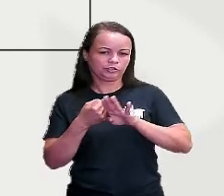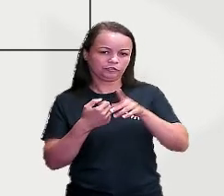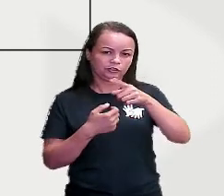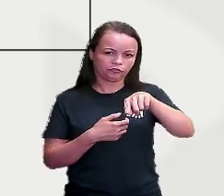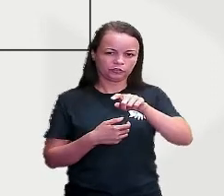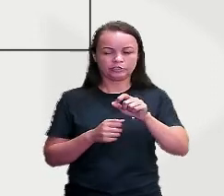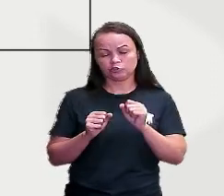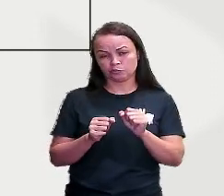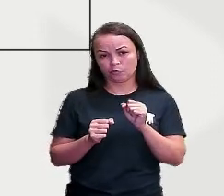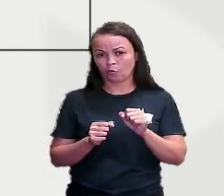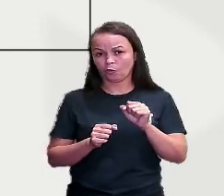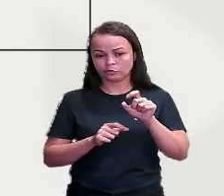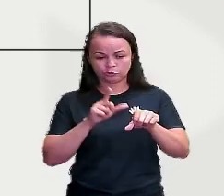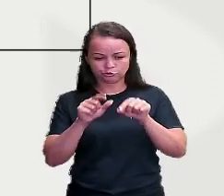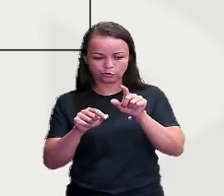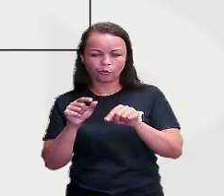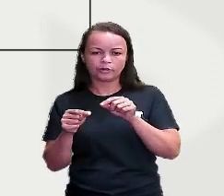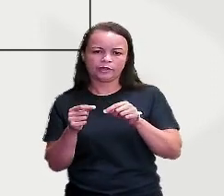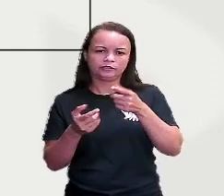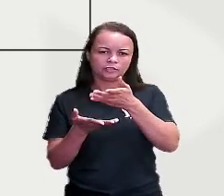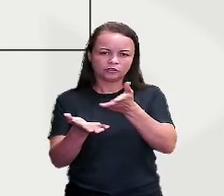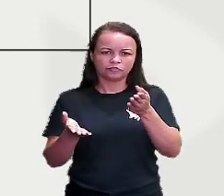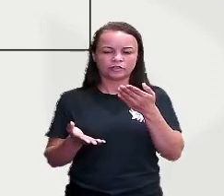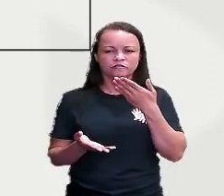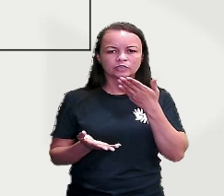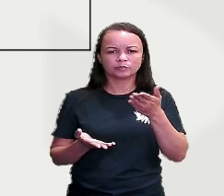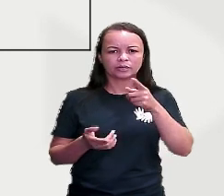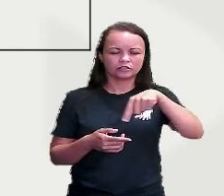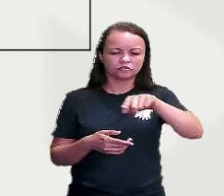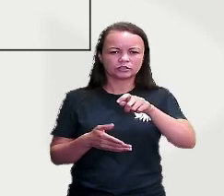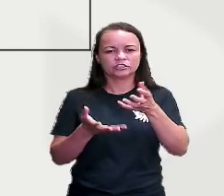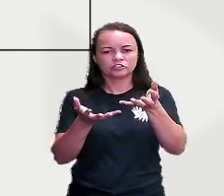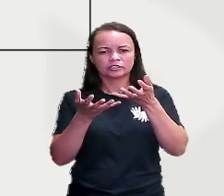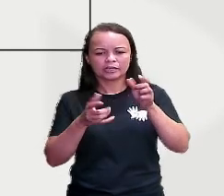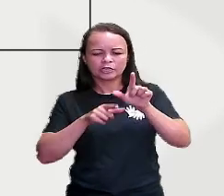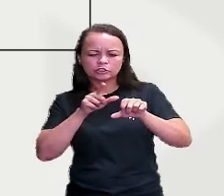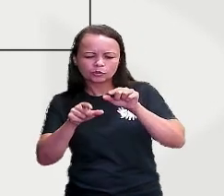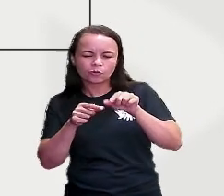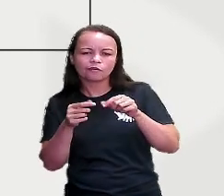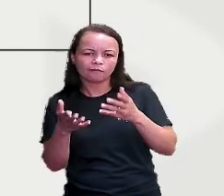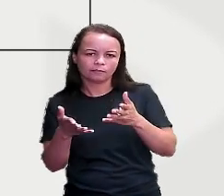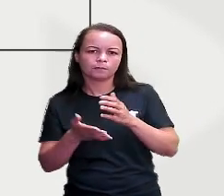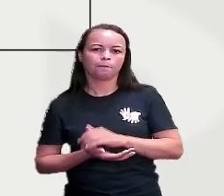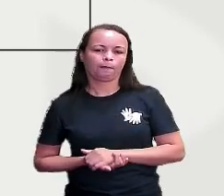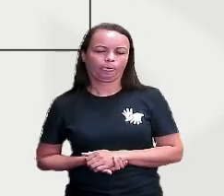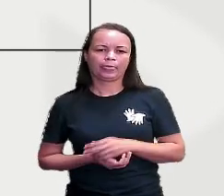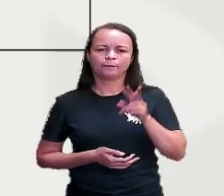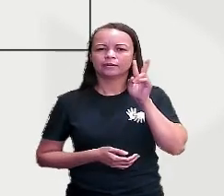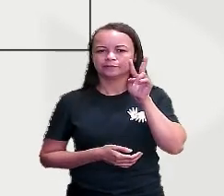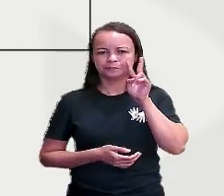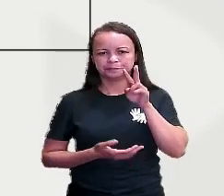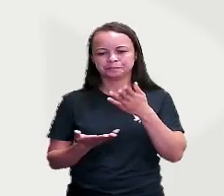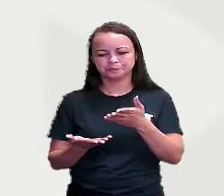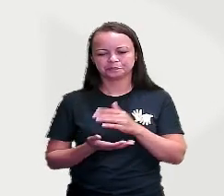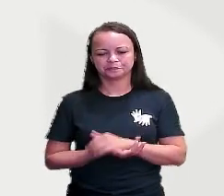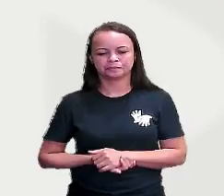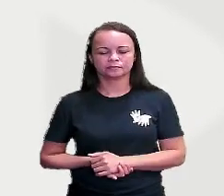colocar, né? Mas aí fica muito à vontade pra que vocês preenchem do jeitinho que quiserem, pra relembrar aí.